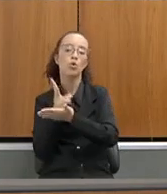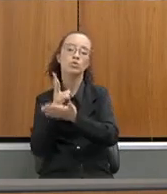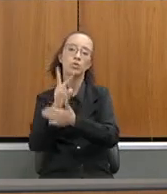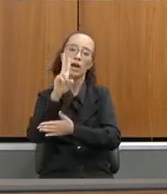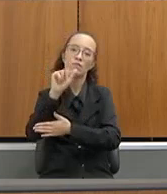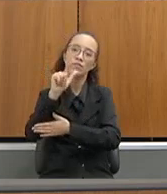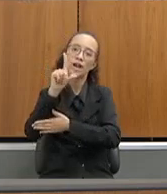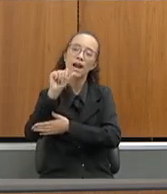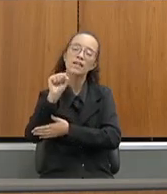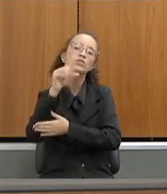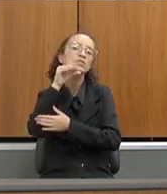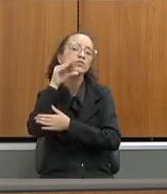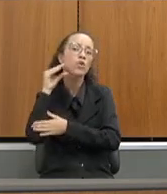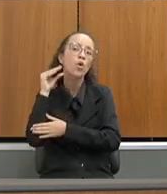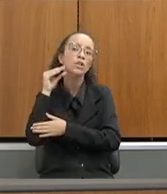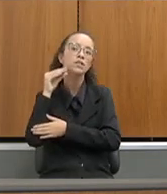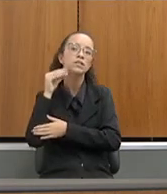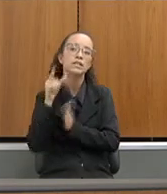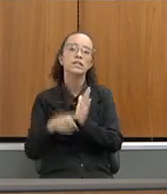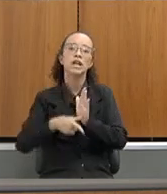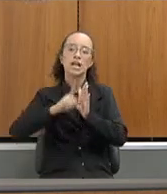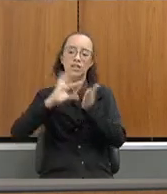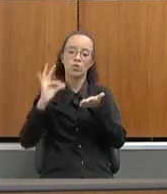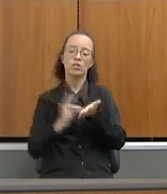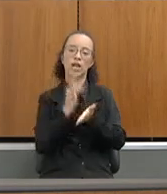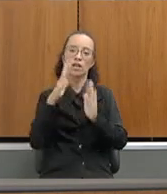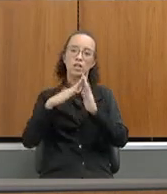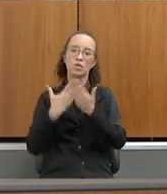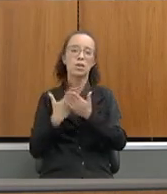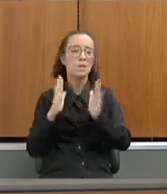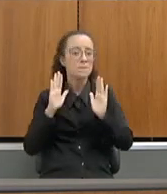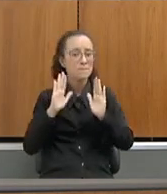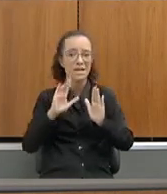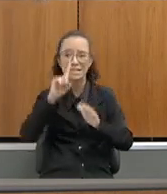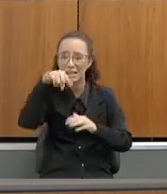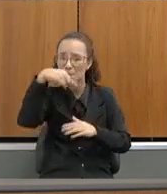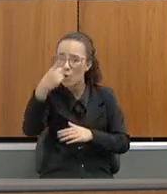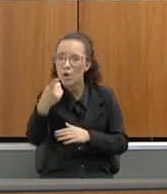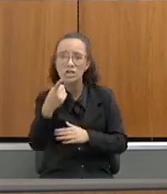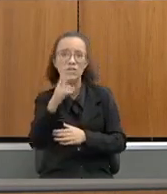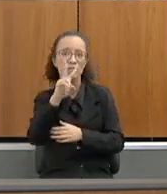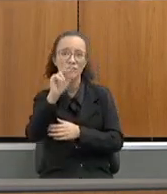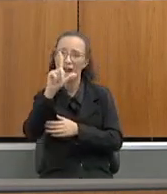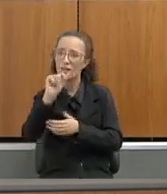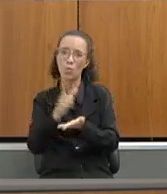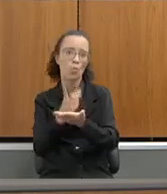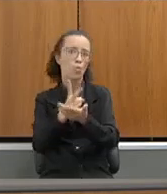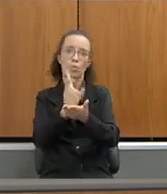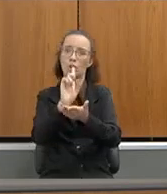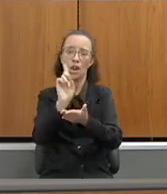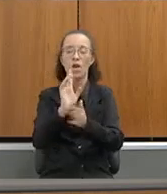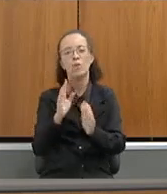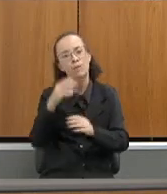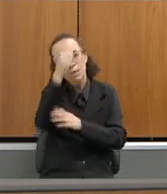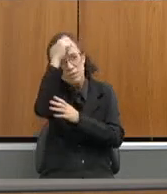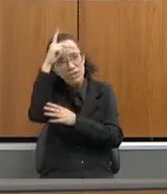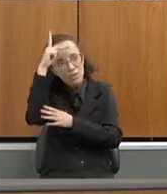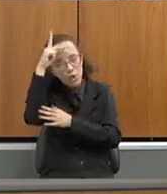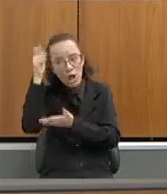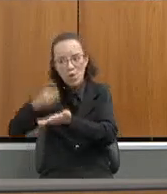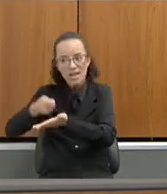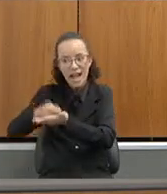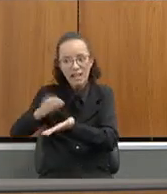servidores que eram contratados dessas escolas e não serão recontratados pelos municípios, até porque o município não é obrigado a recontratar.